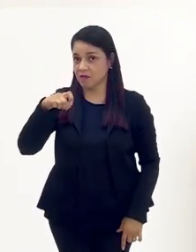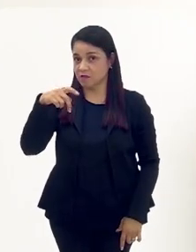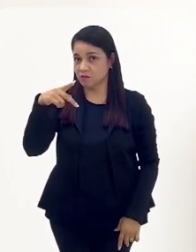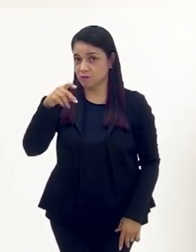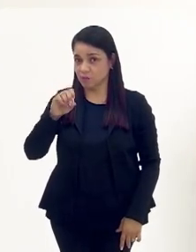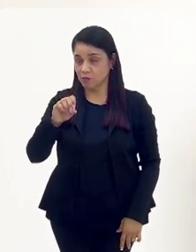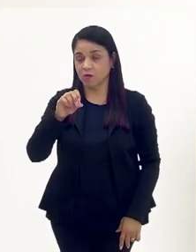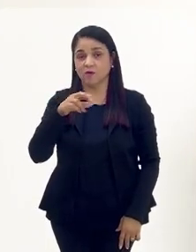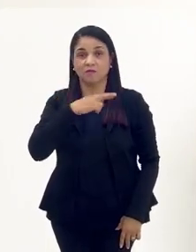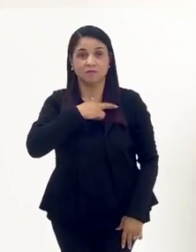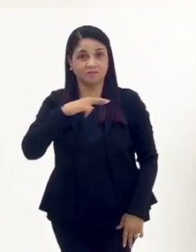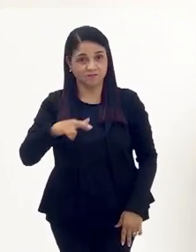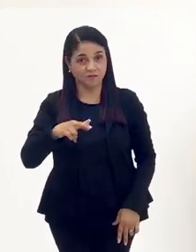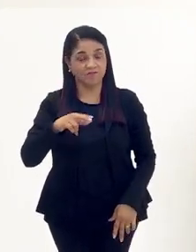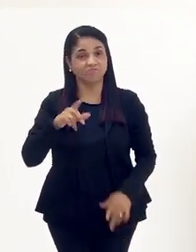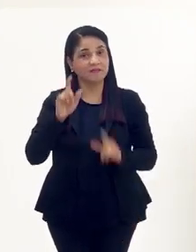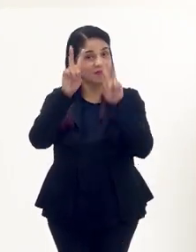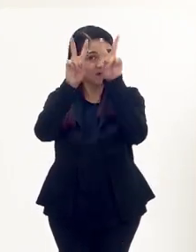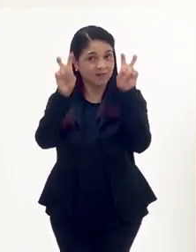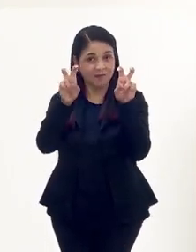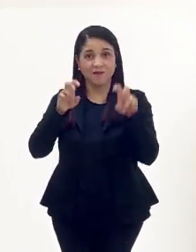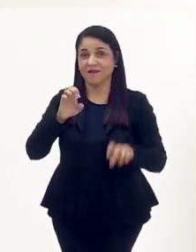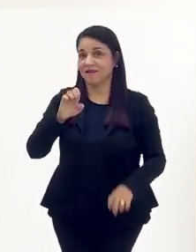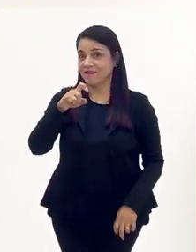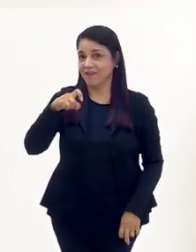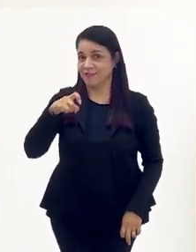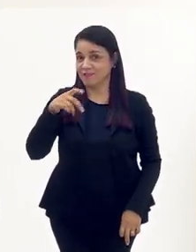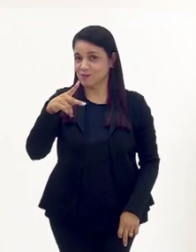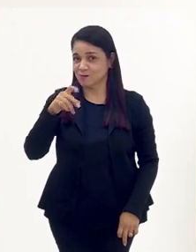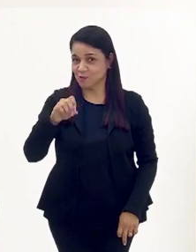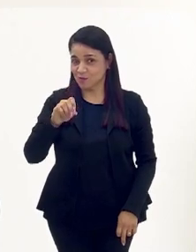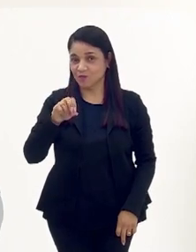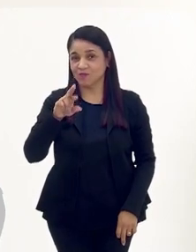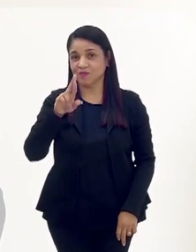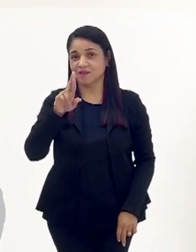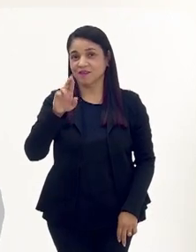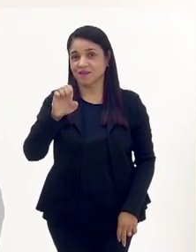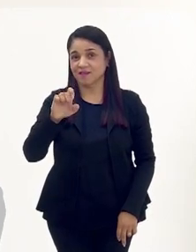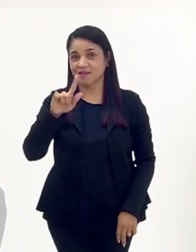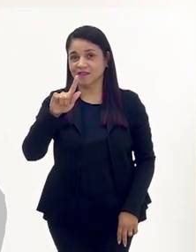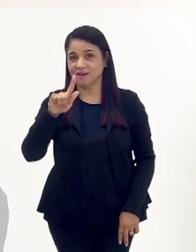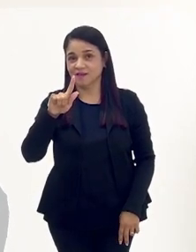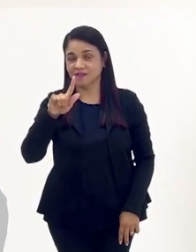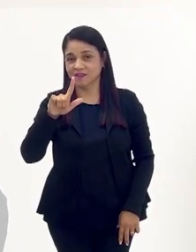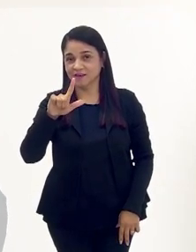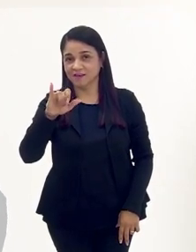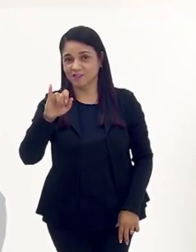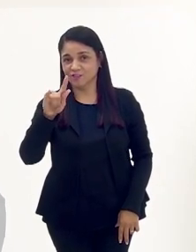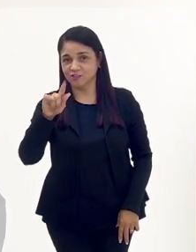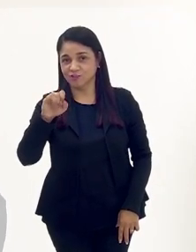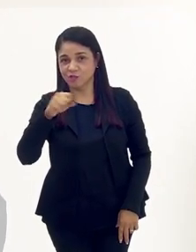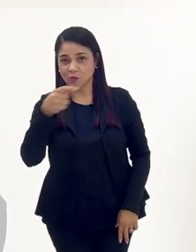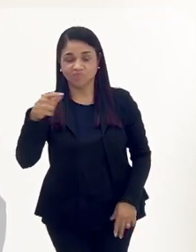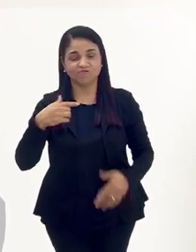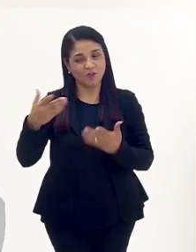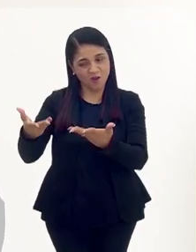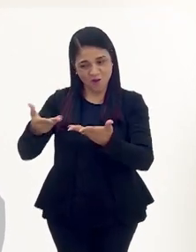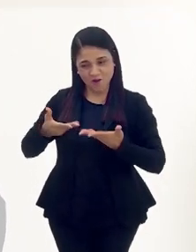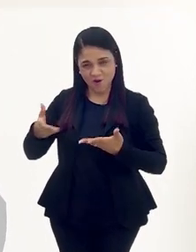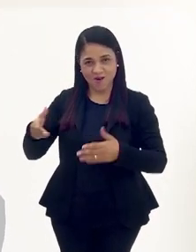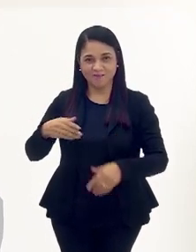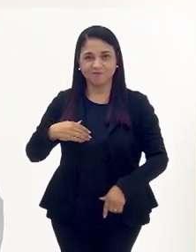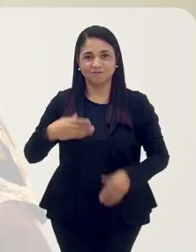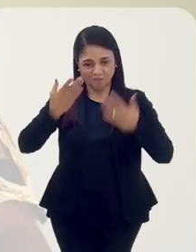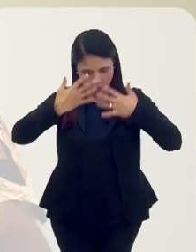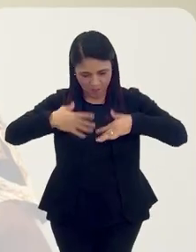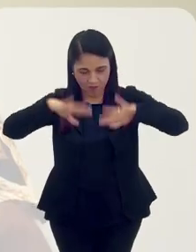falando de Expo Religião. Estou tendo a honra de receber o Babalori Chá, o Chá